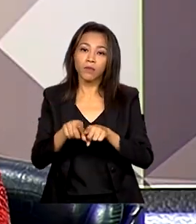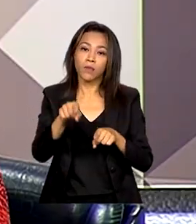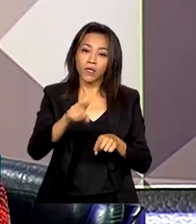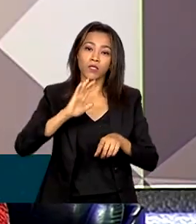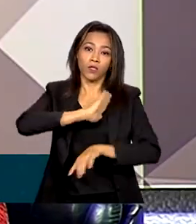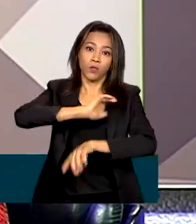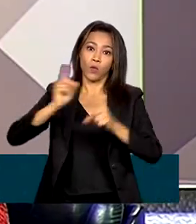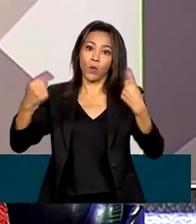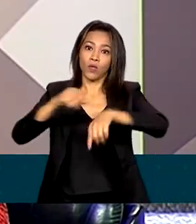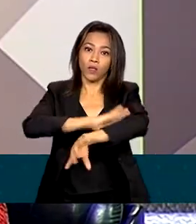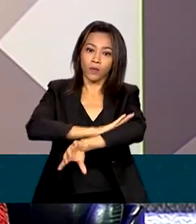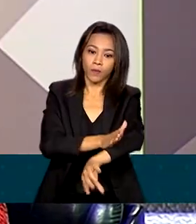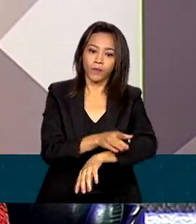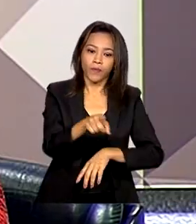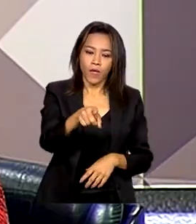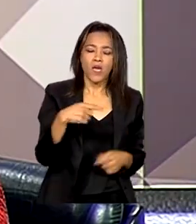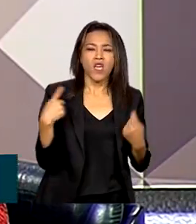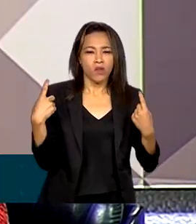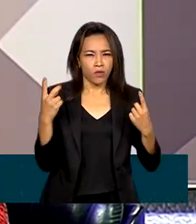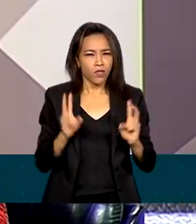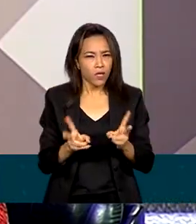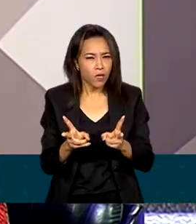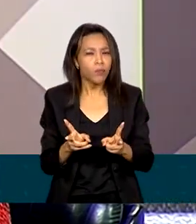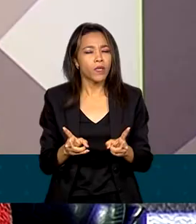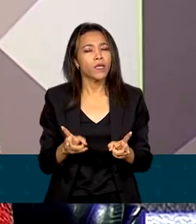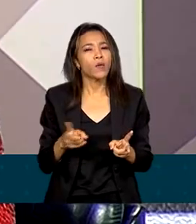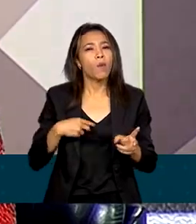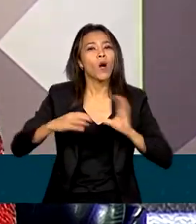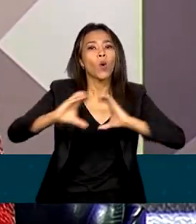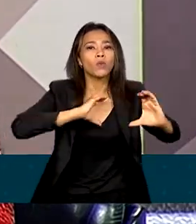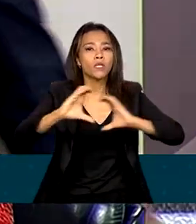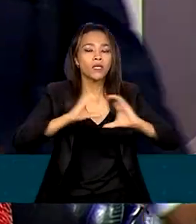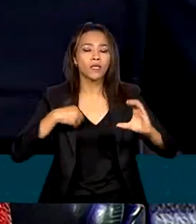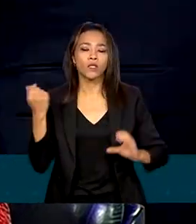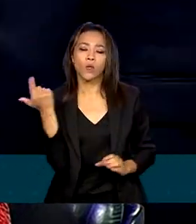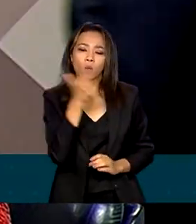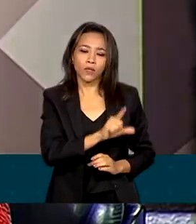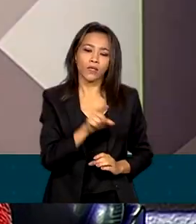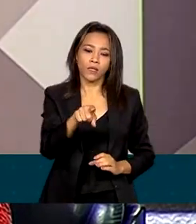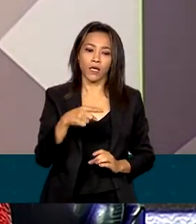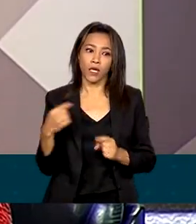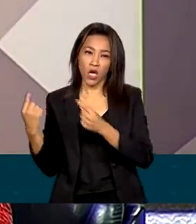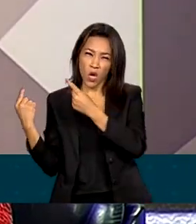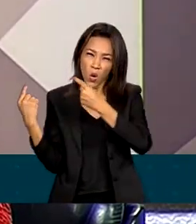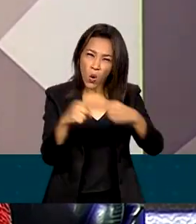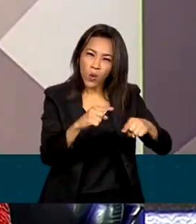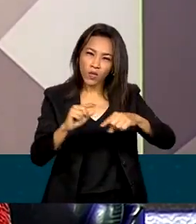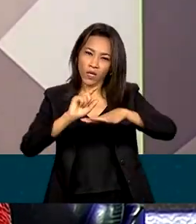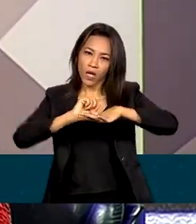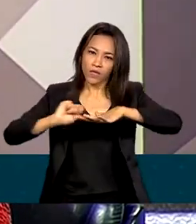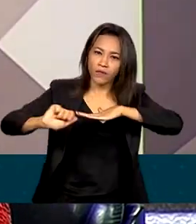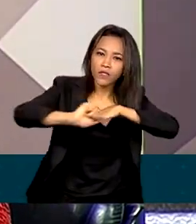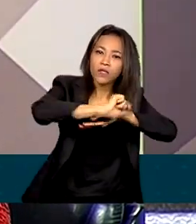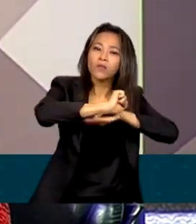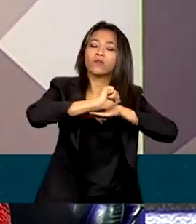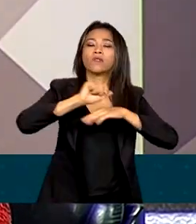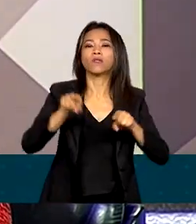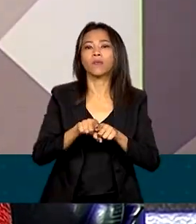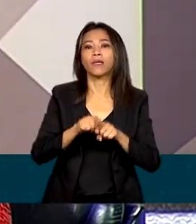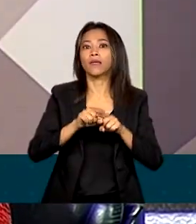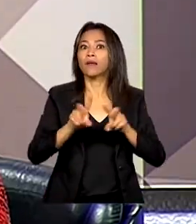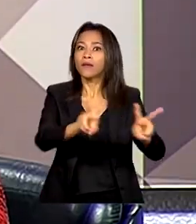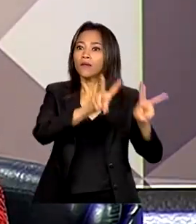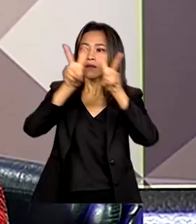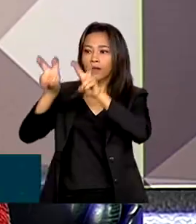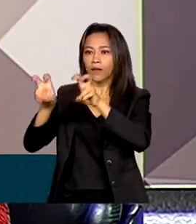acreditei numa comunicação antirracista porque eu acho que só assim a gente consegue, para além de combater fake news, trazer pautas